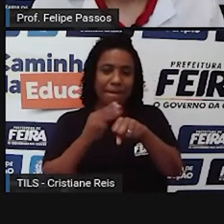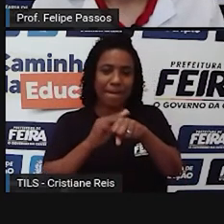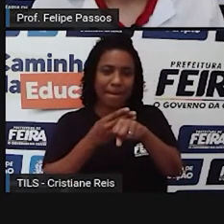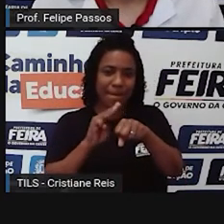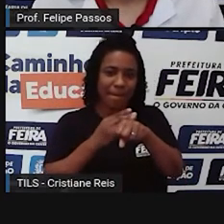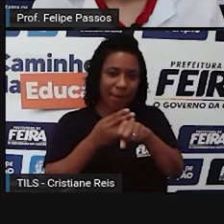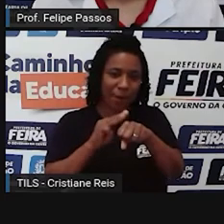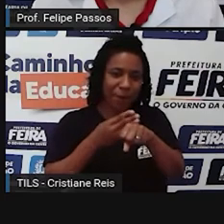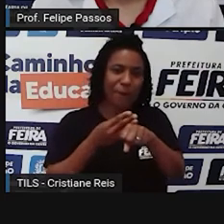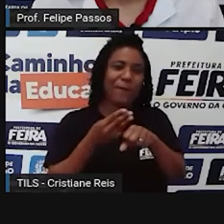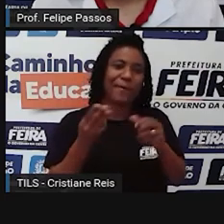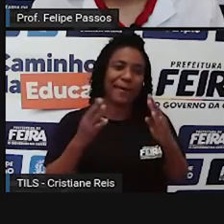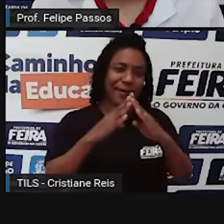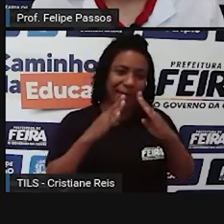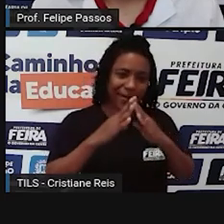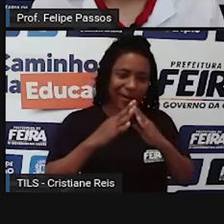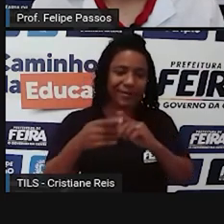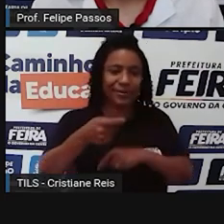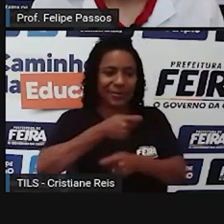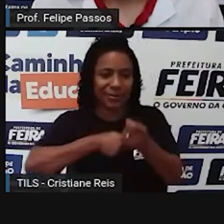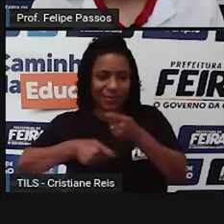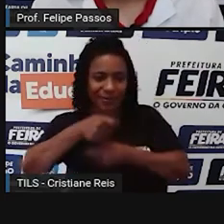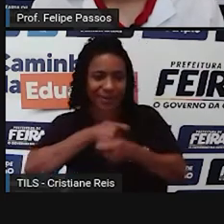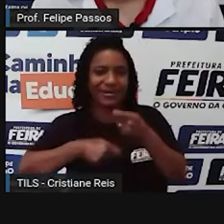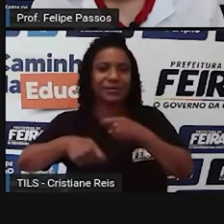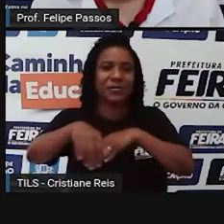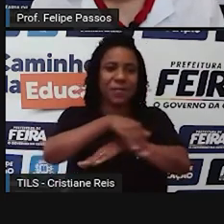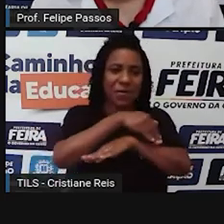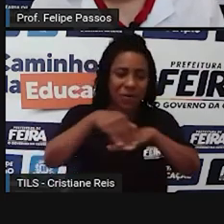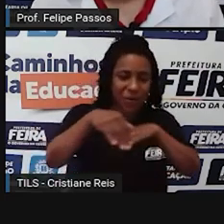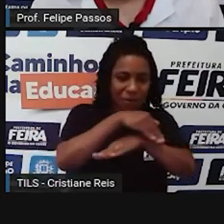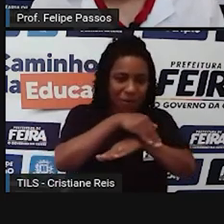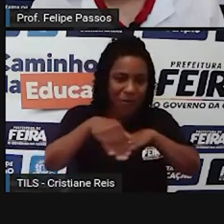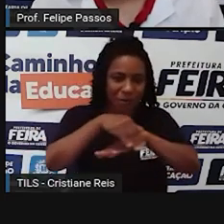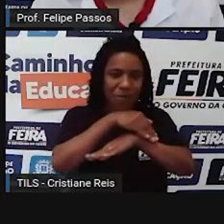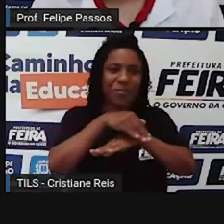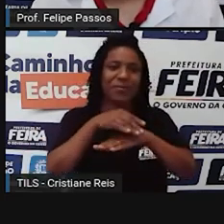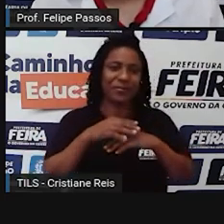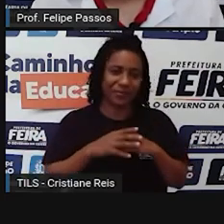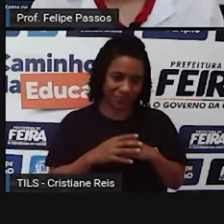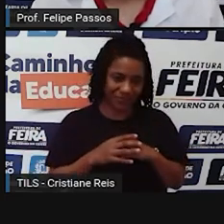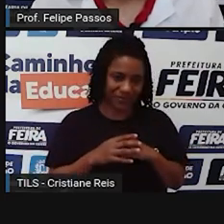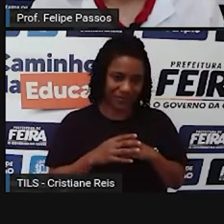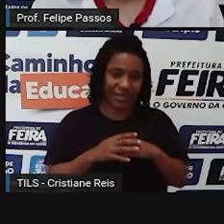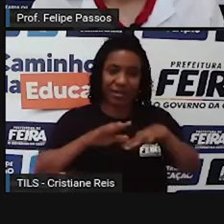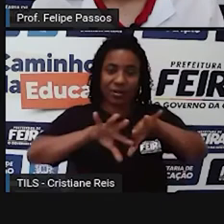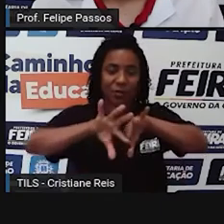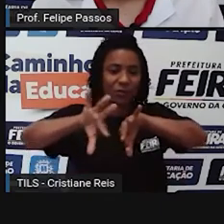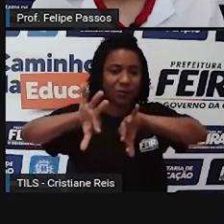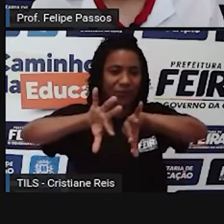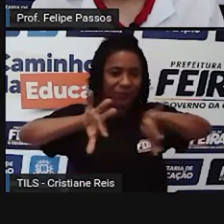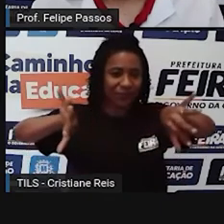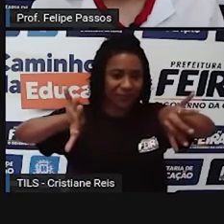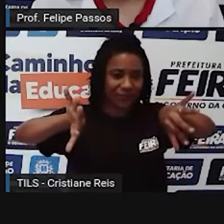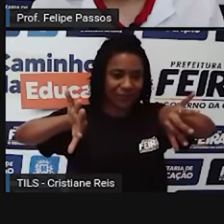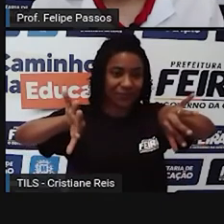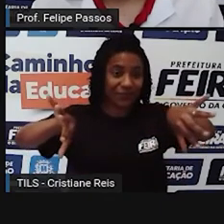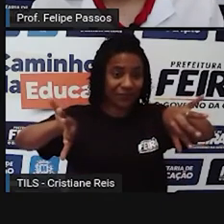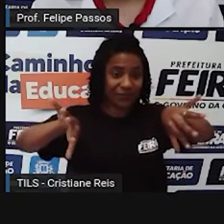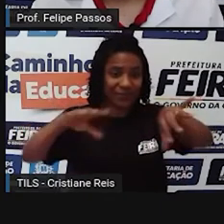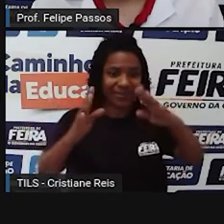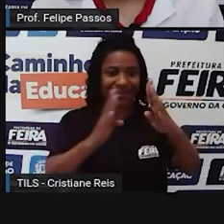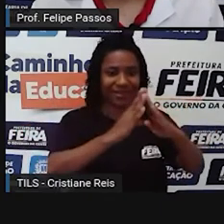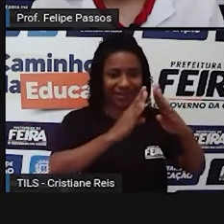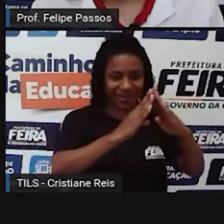são casas, são comércios, são ruas. Não existe uma separação entre as